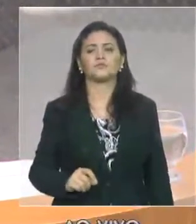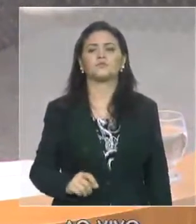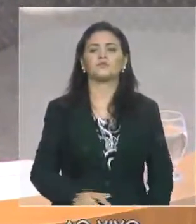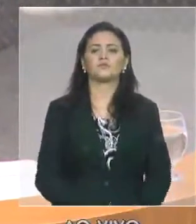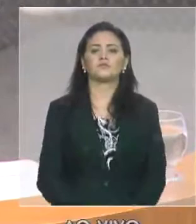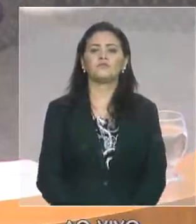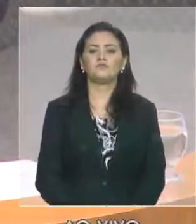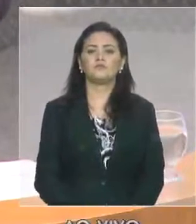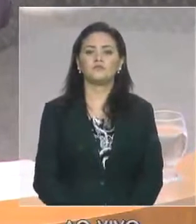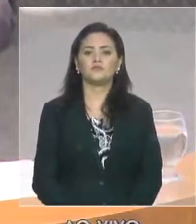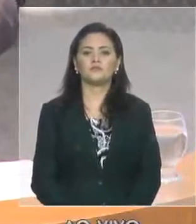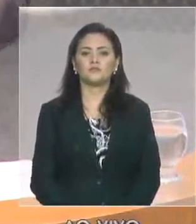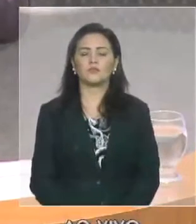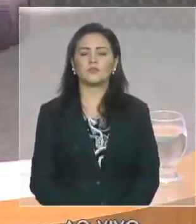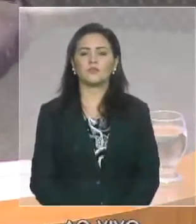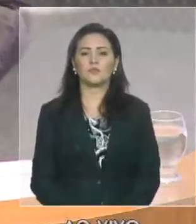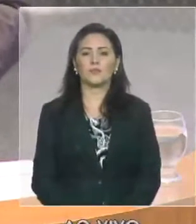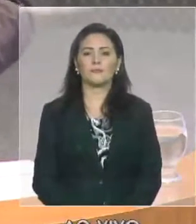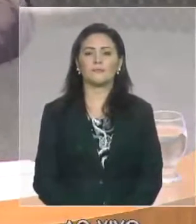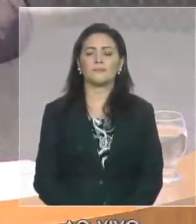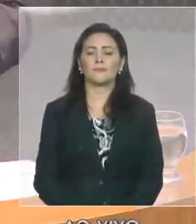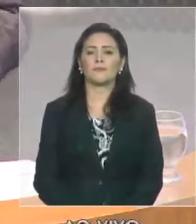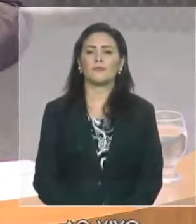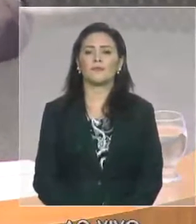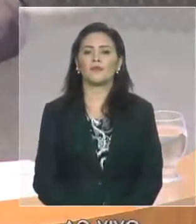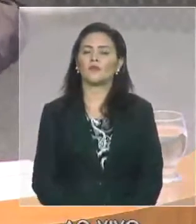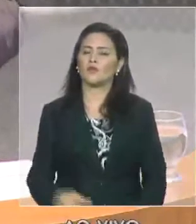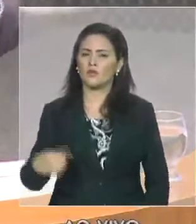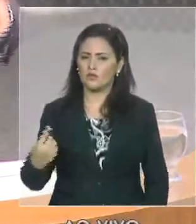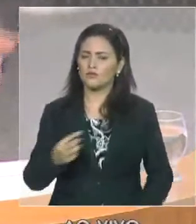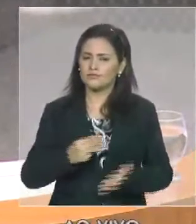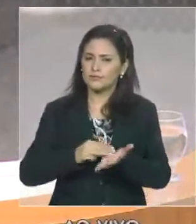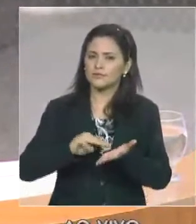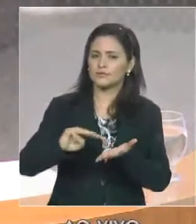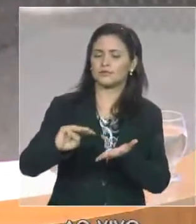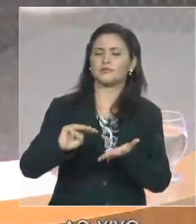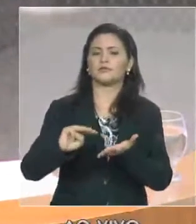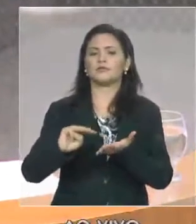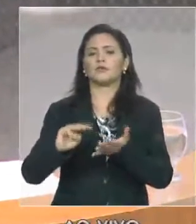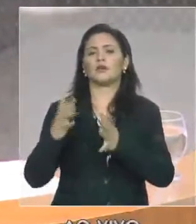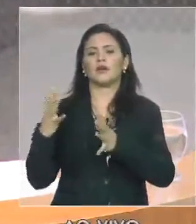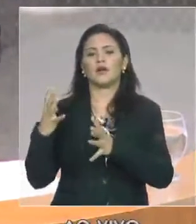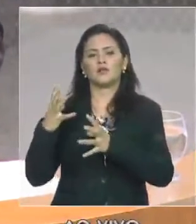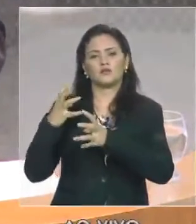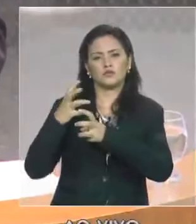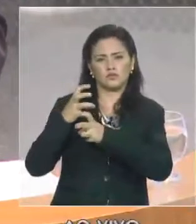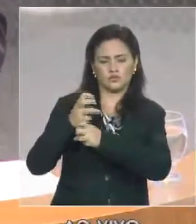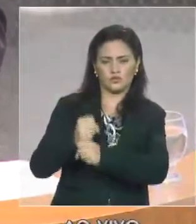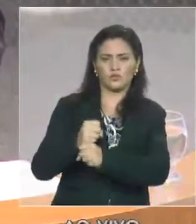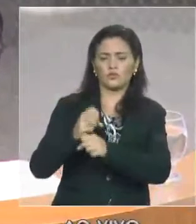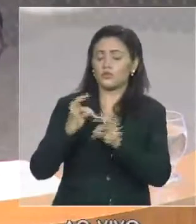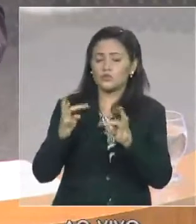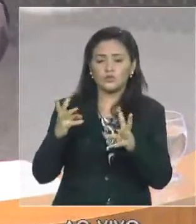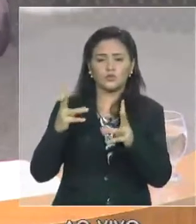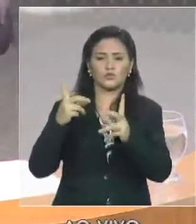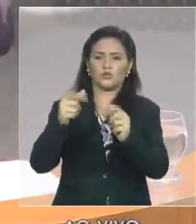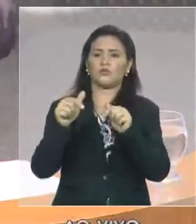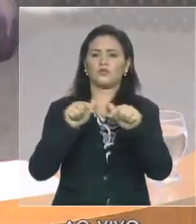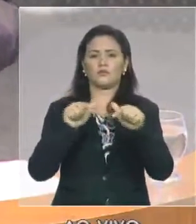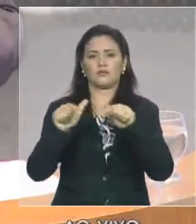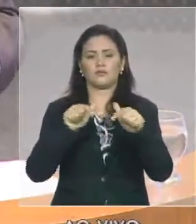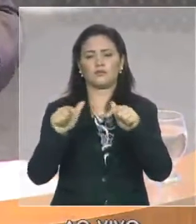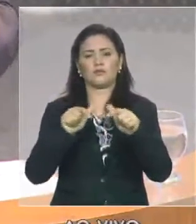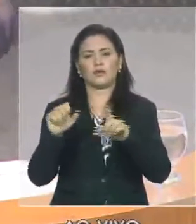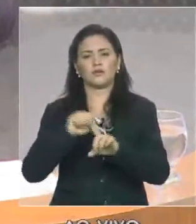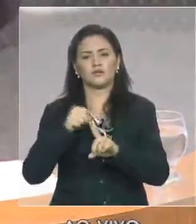de todos os principais programas sociais que nós implementamos em 2015. Notadamente, o Plano